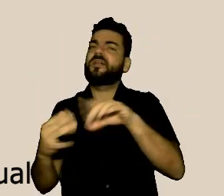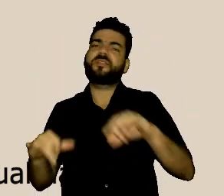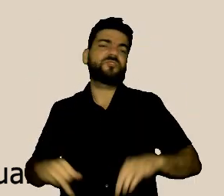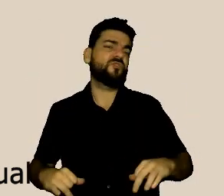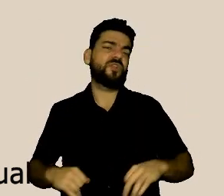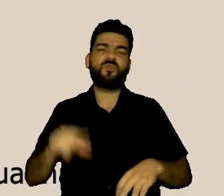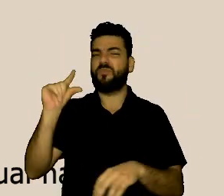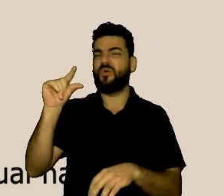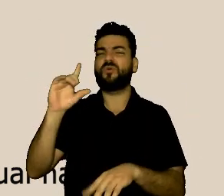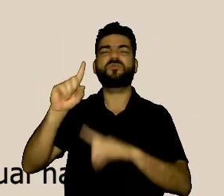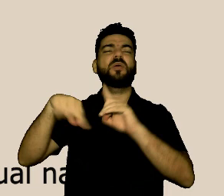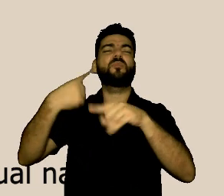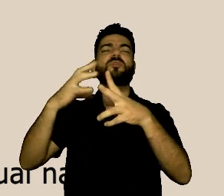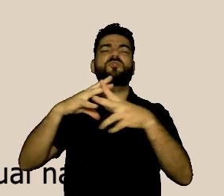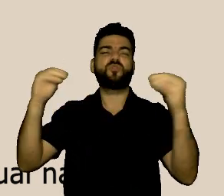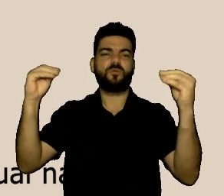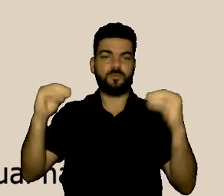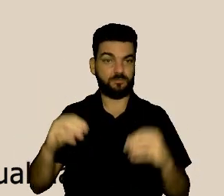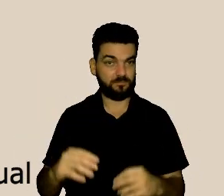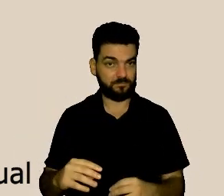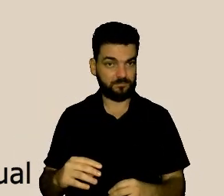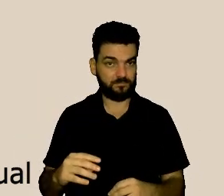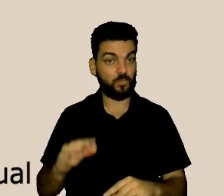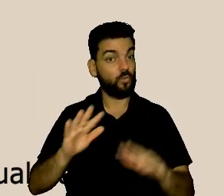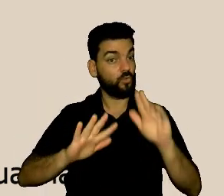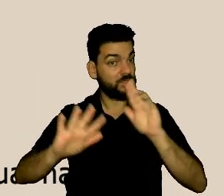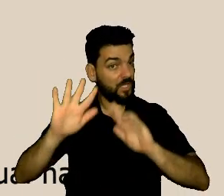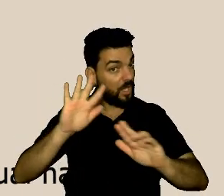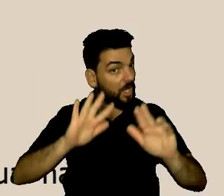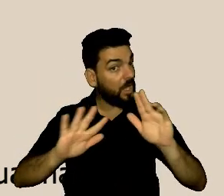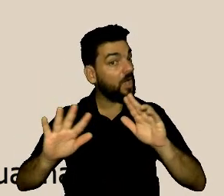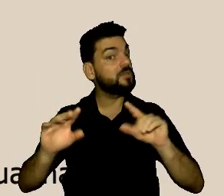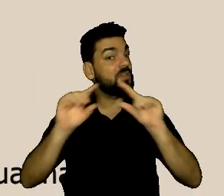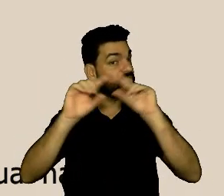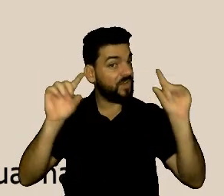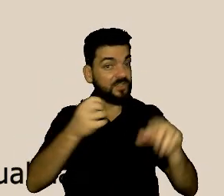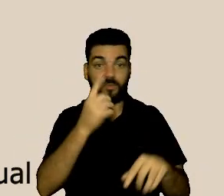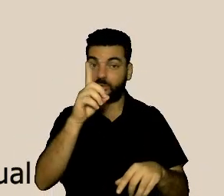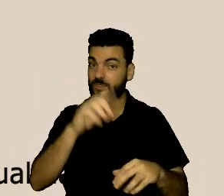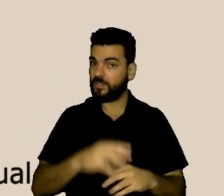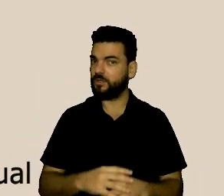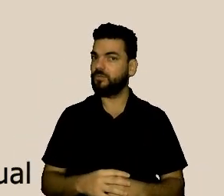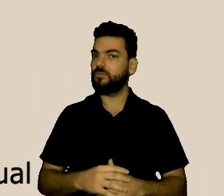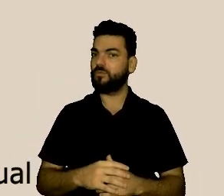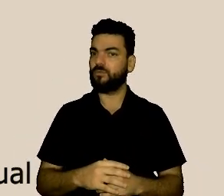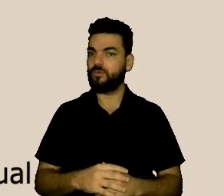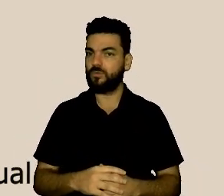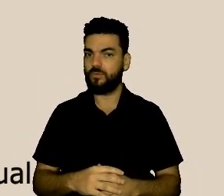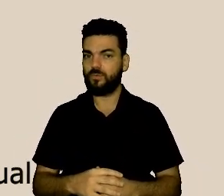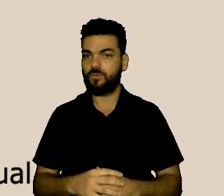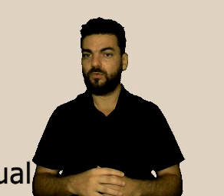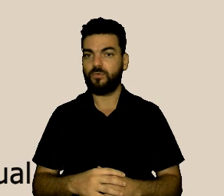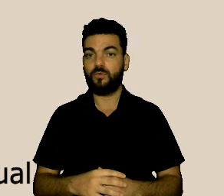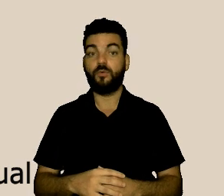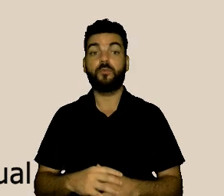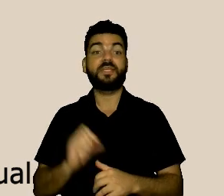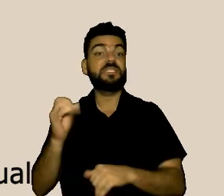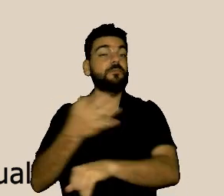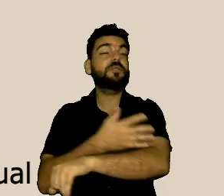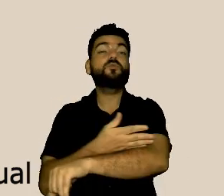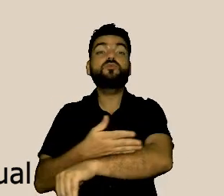Por quê? Porque nós verificamos que muitas vezes começou com uma interrupção, principalmente